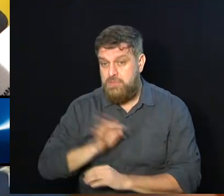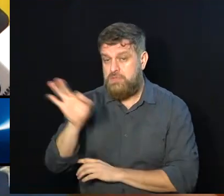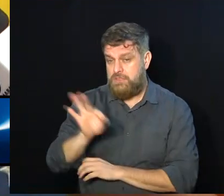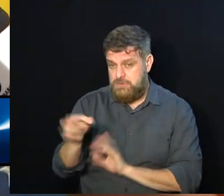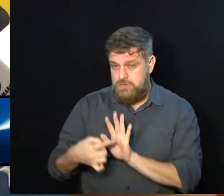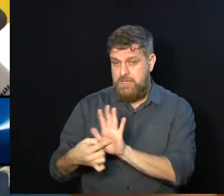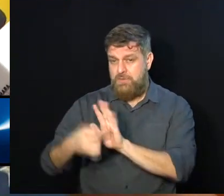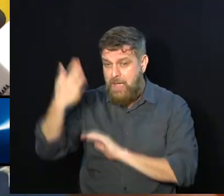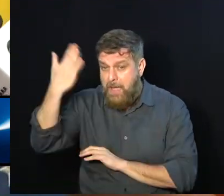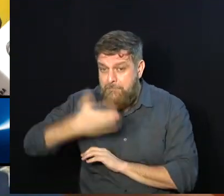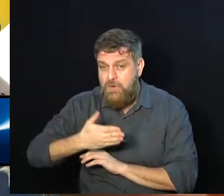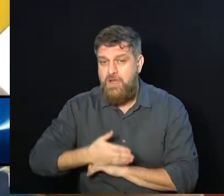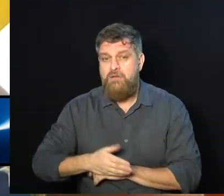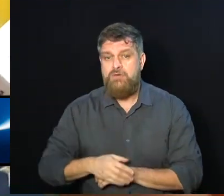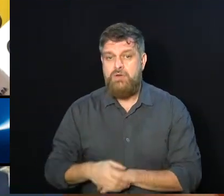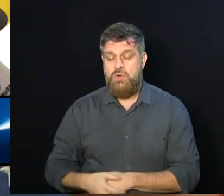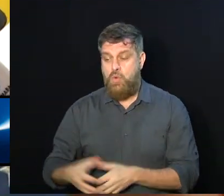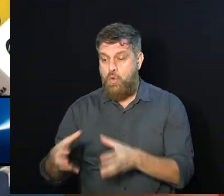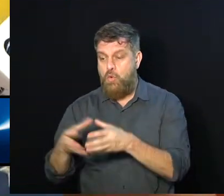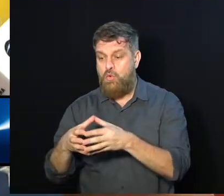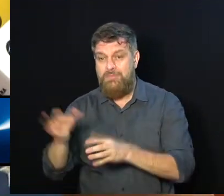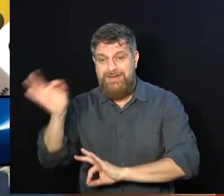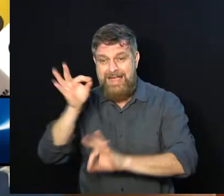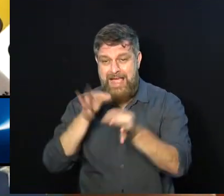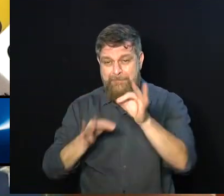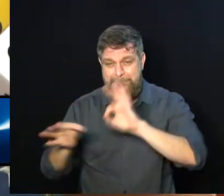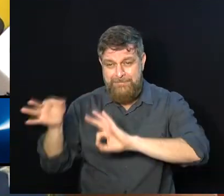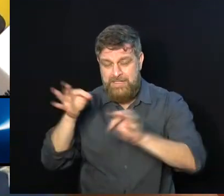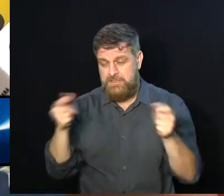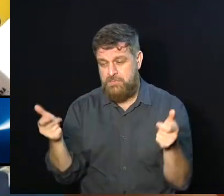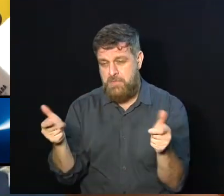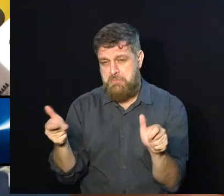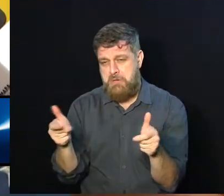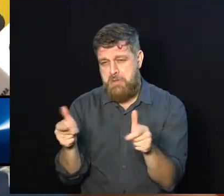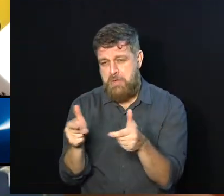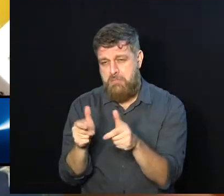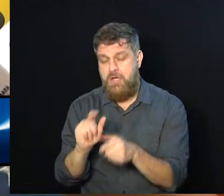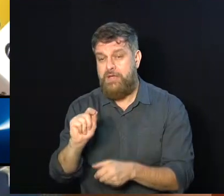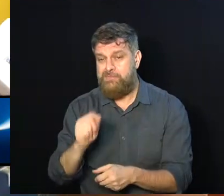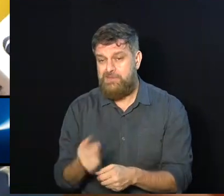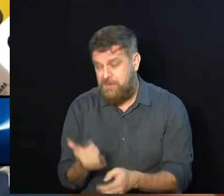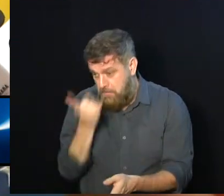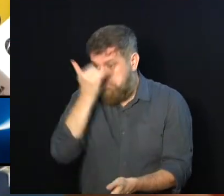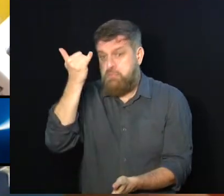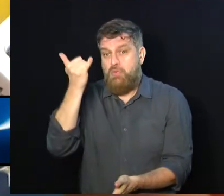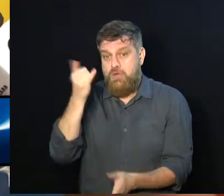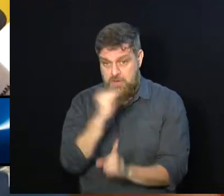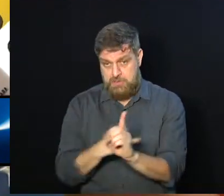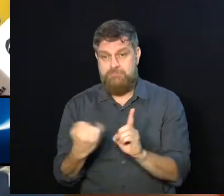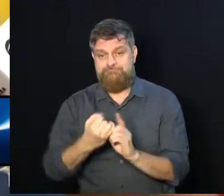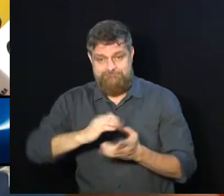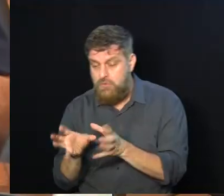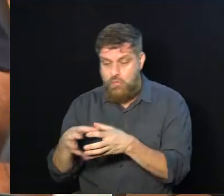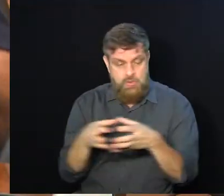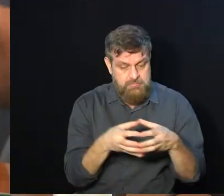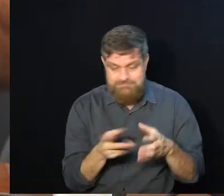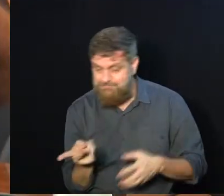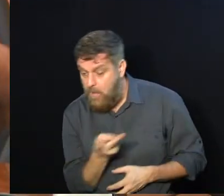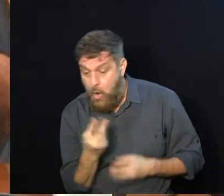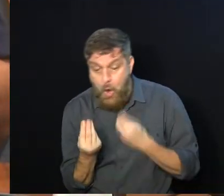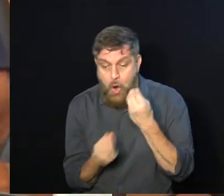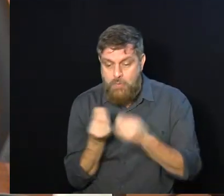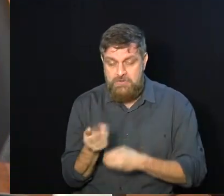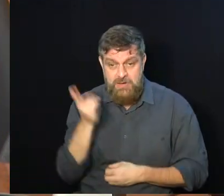mostram que a população de abelhas tem diminuído. E a consequência disso pode ser terrível para a sociedade, para o próprio homem. O